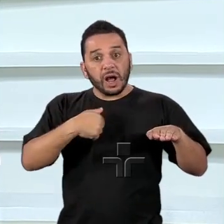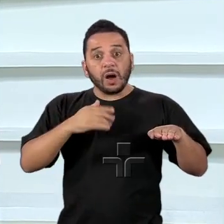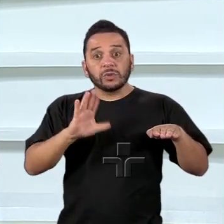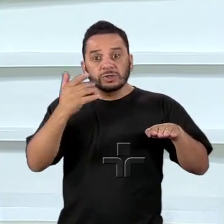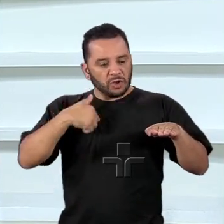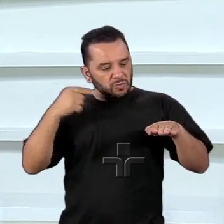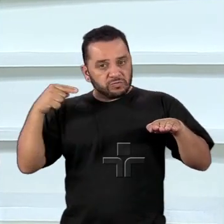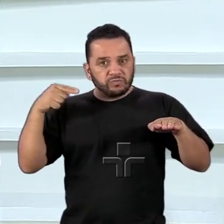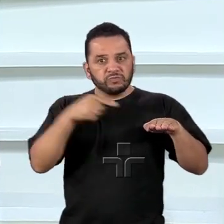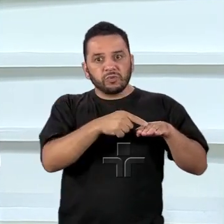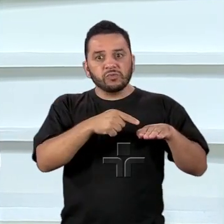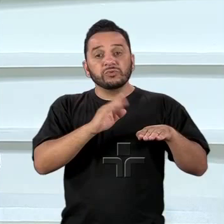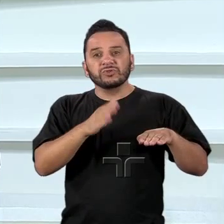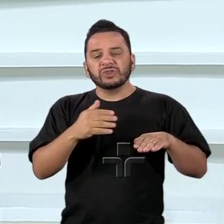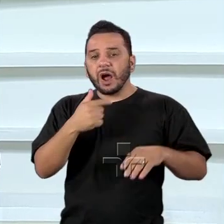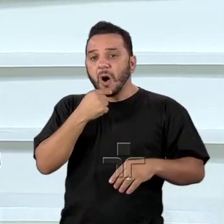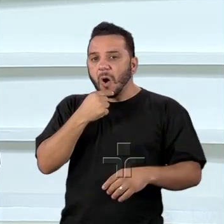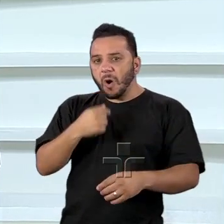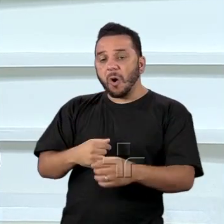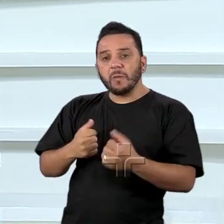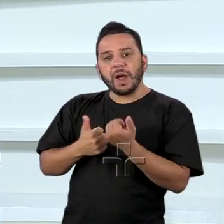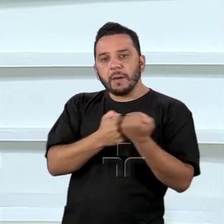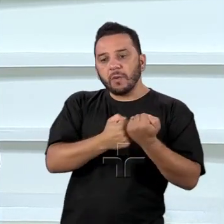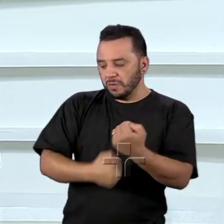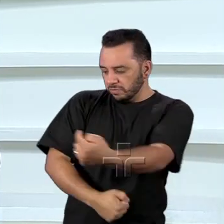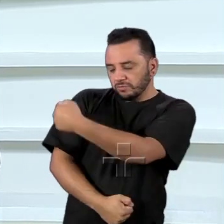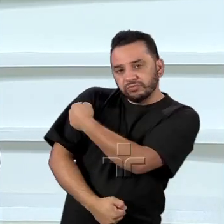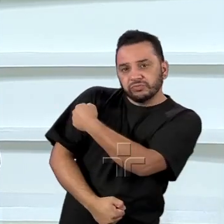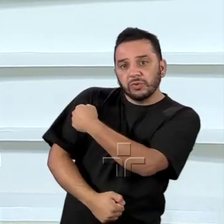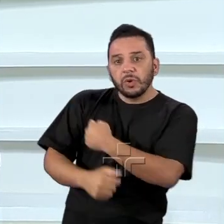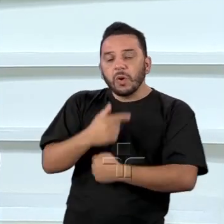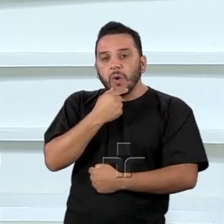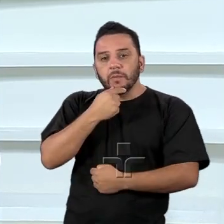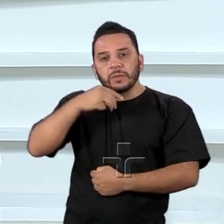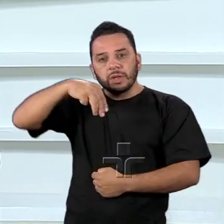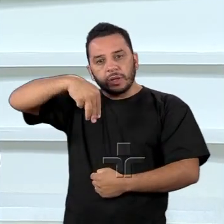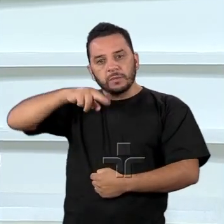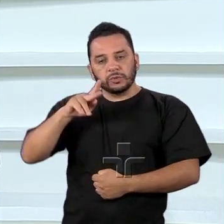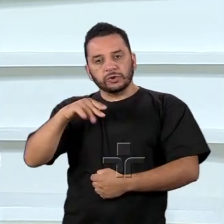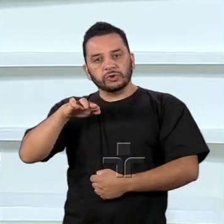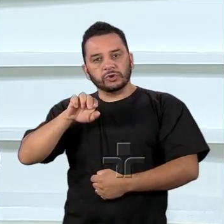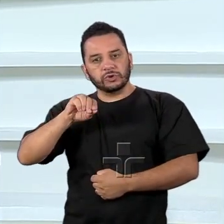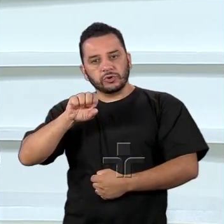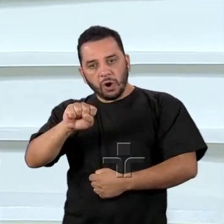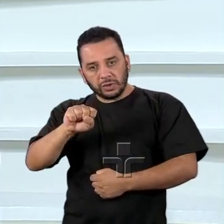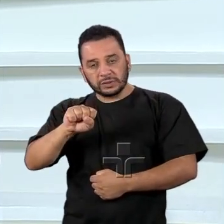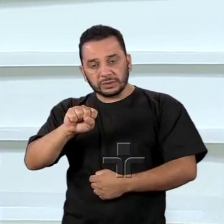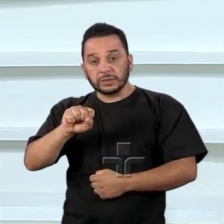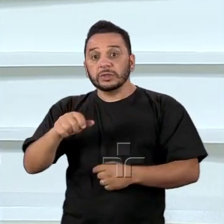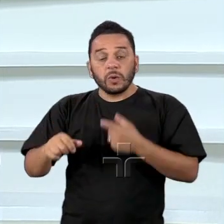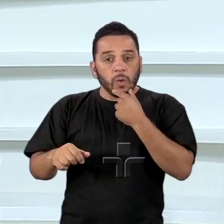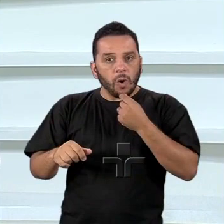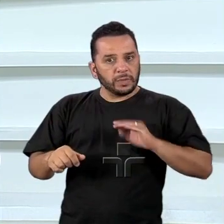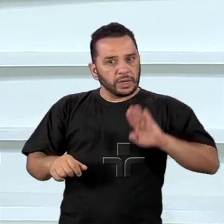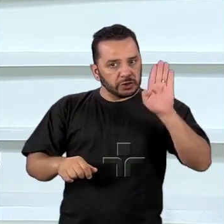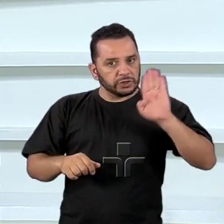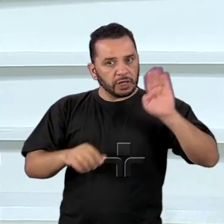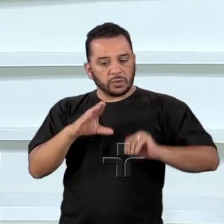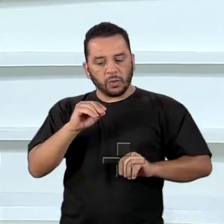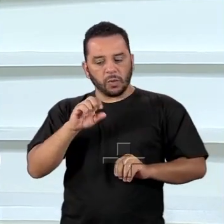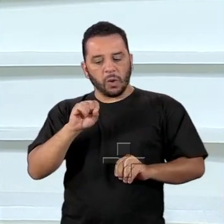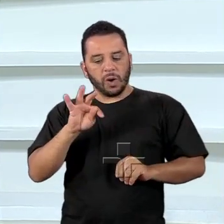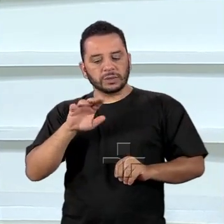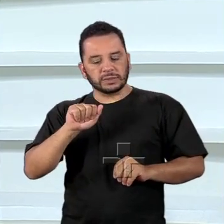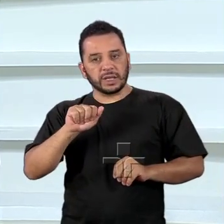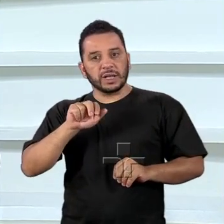atingiu um assessor do Major, o capitão Munhões. candidato Costa e Silva não foi atingido. Agora,